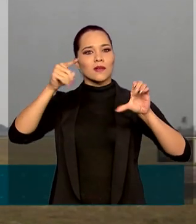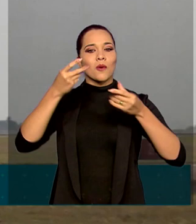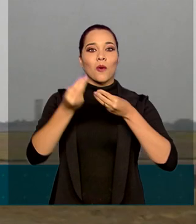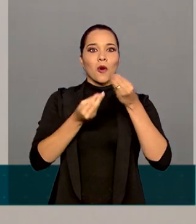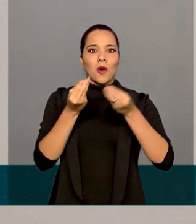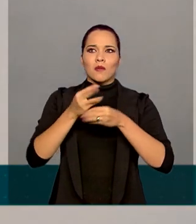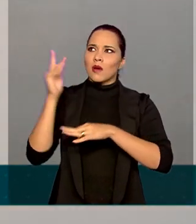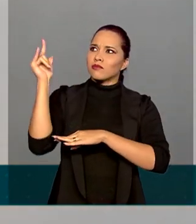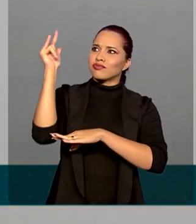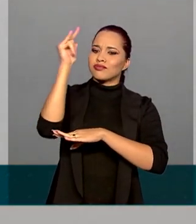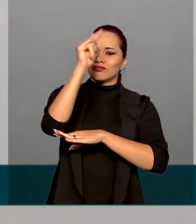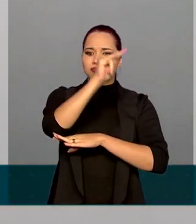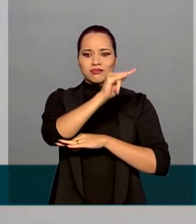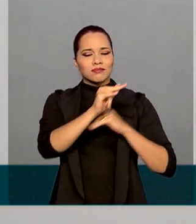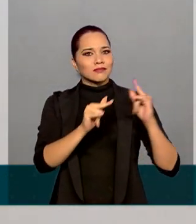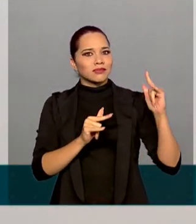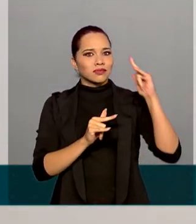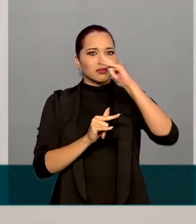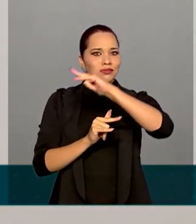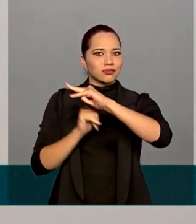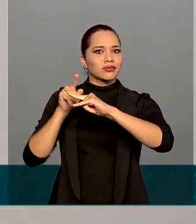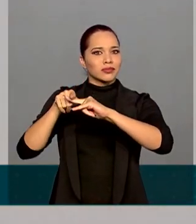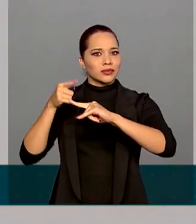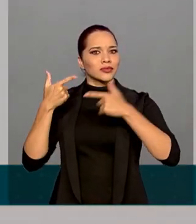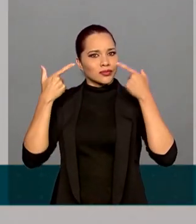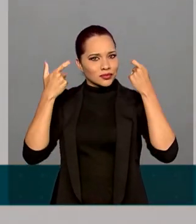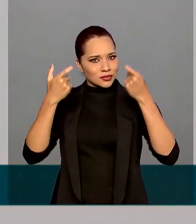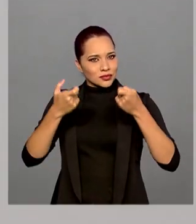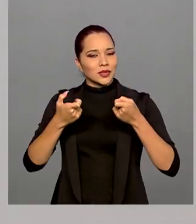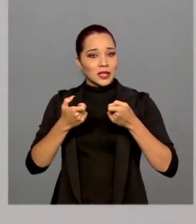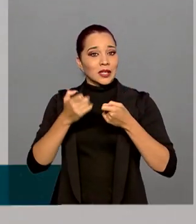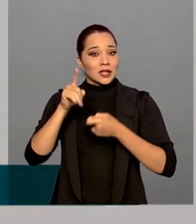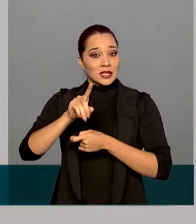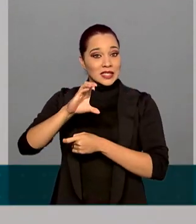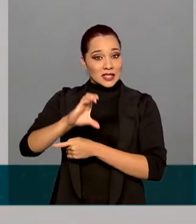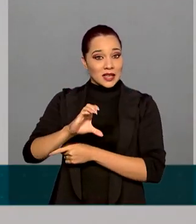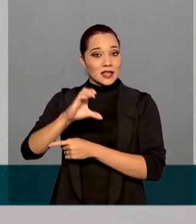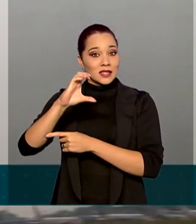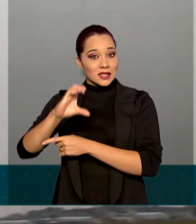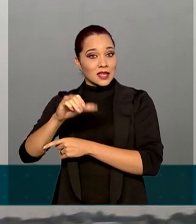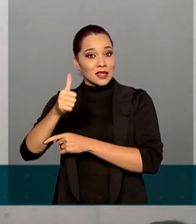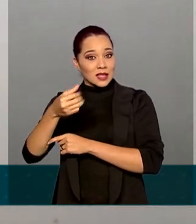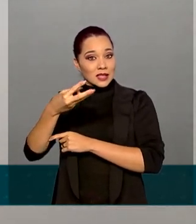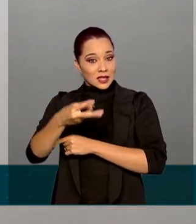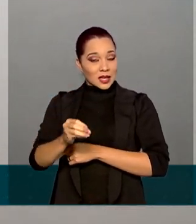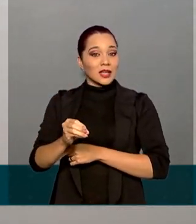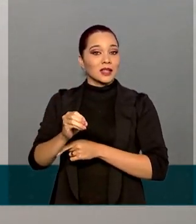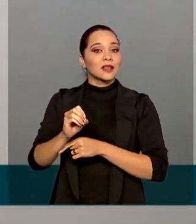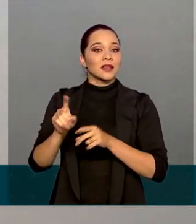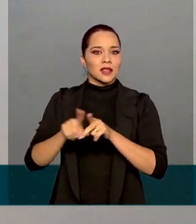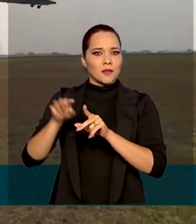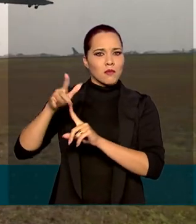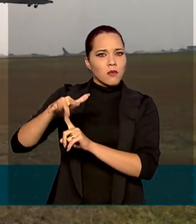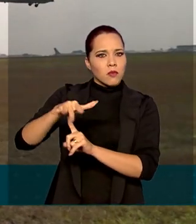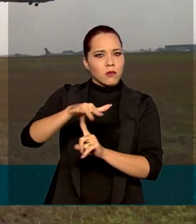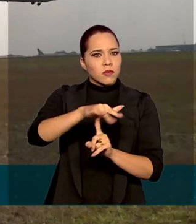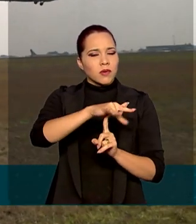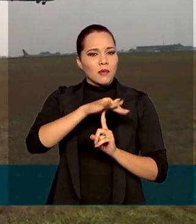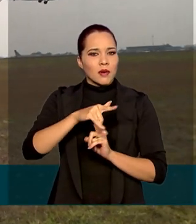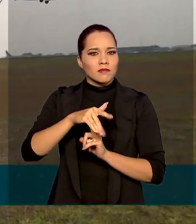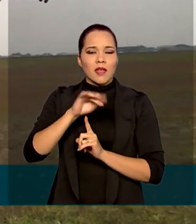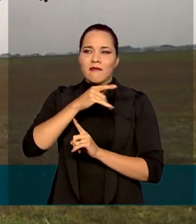últimos dias. Caças de combate, o imponente C-130 Hércules e os helicópteros são